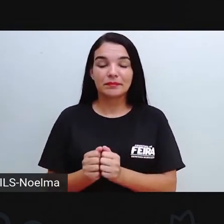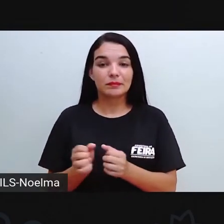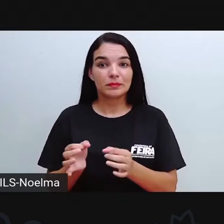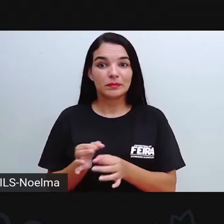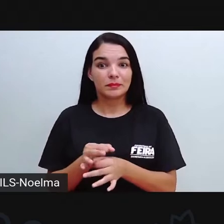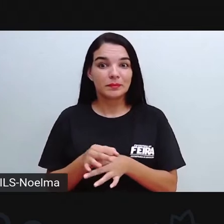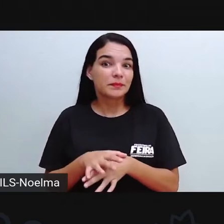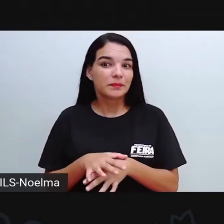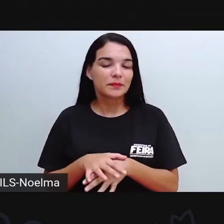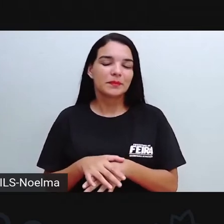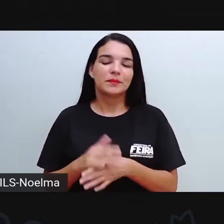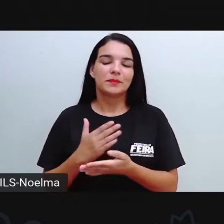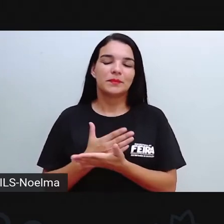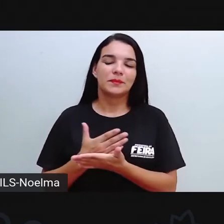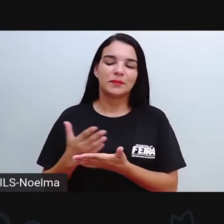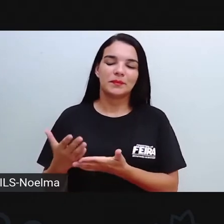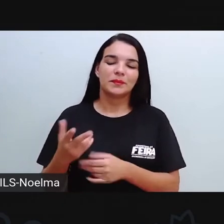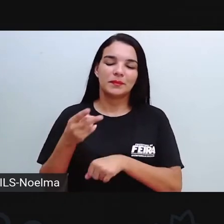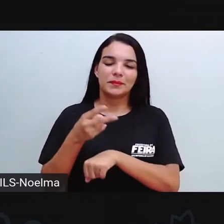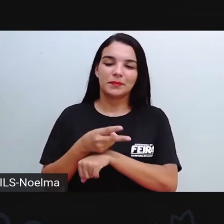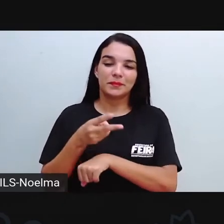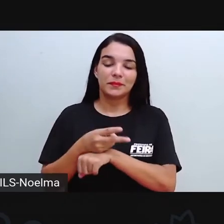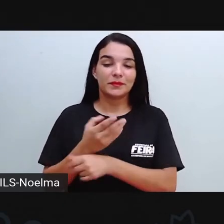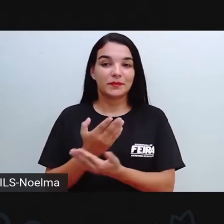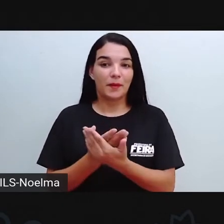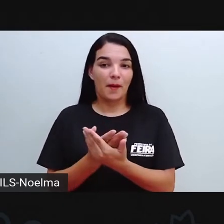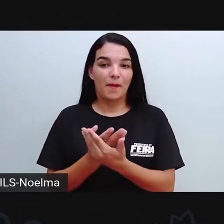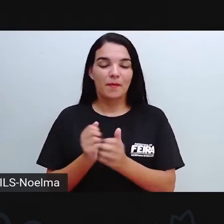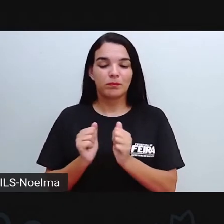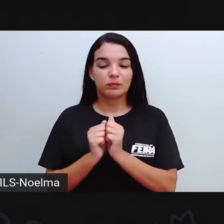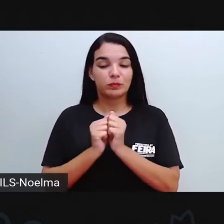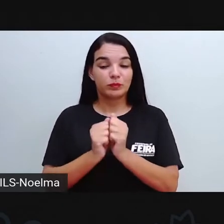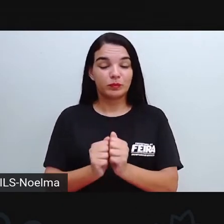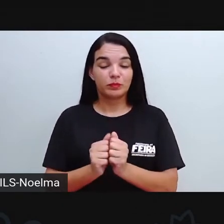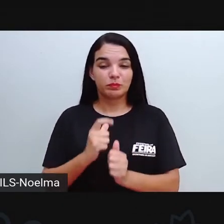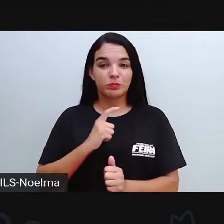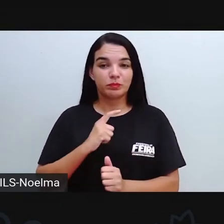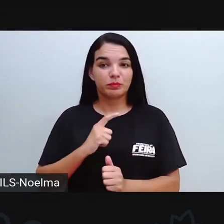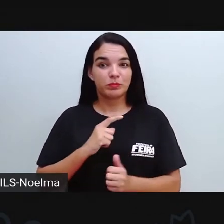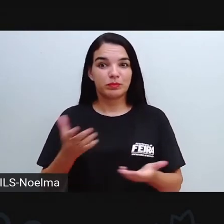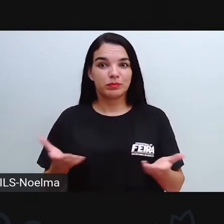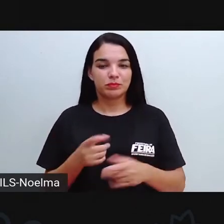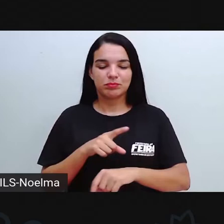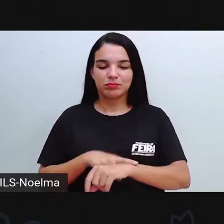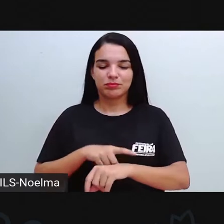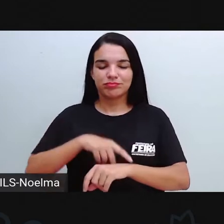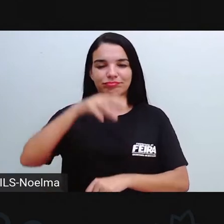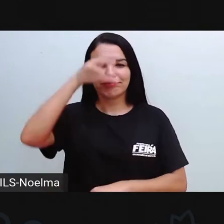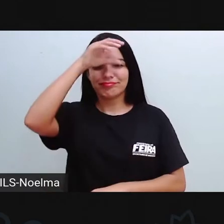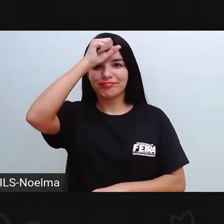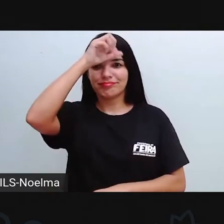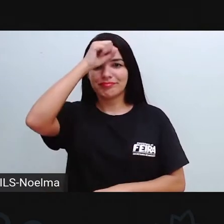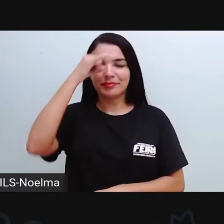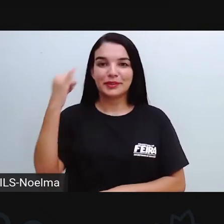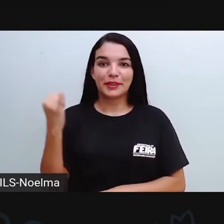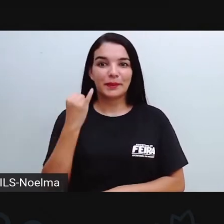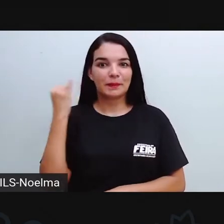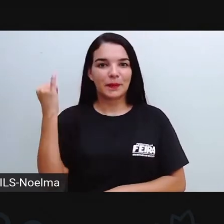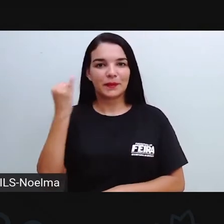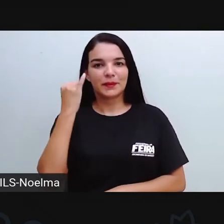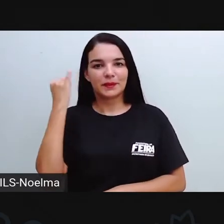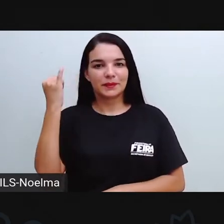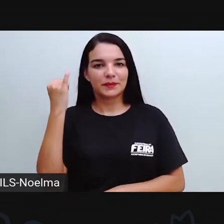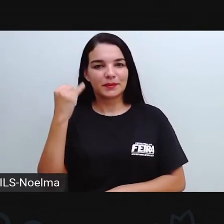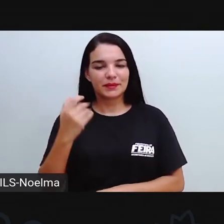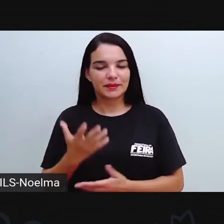começarmos mais uma videoaula para juntos termos este momento de aprendizado tão importante para você.